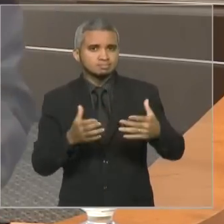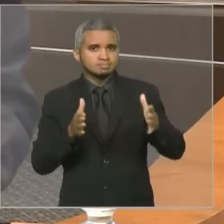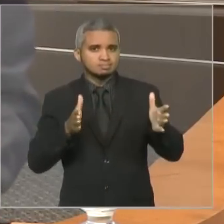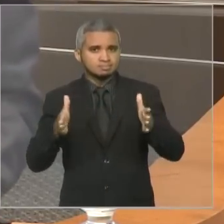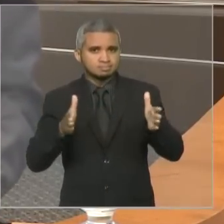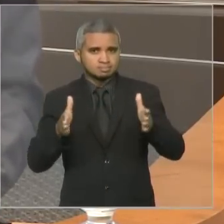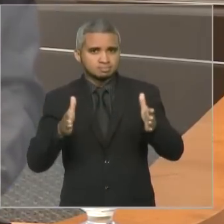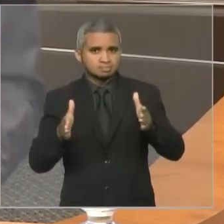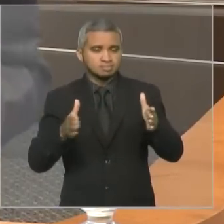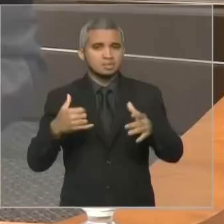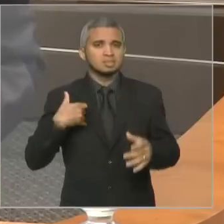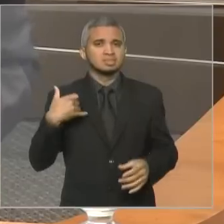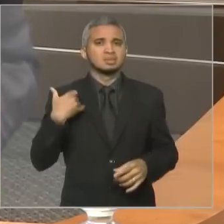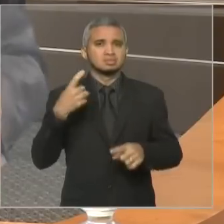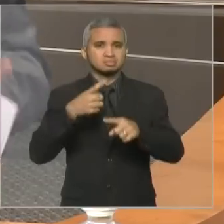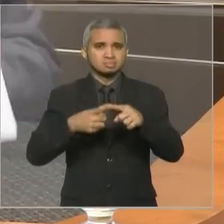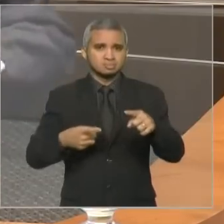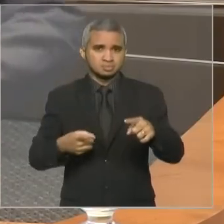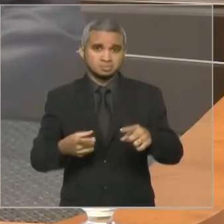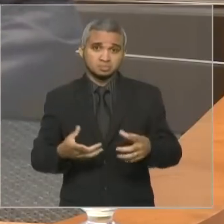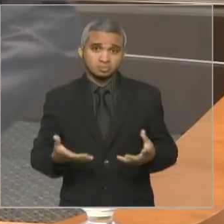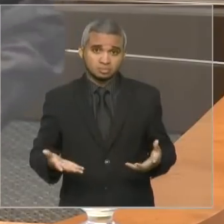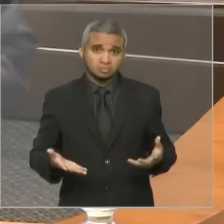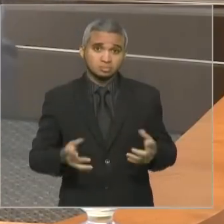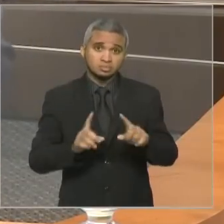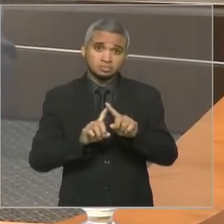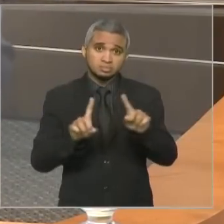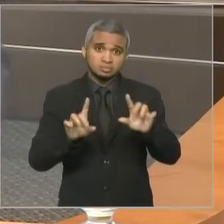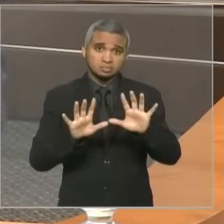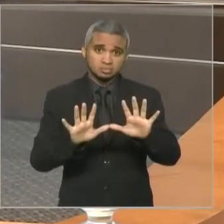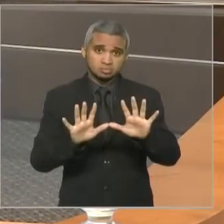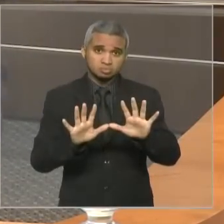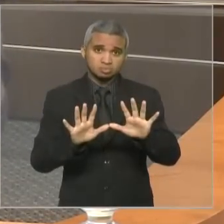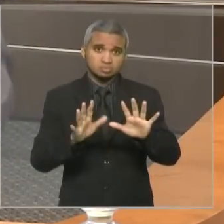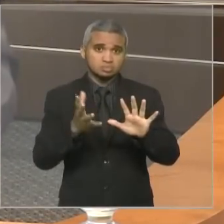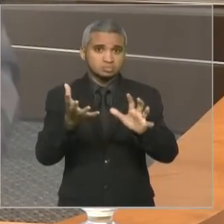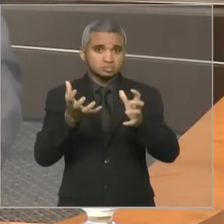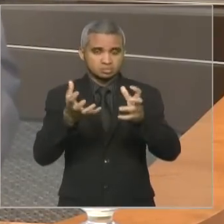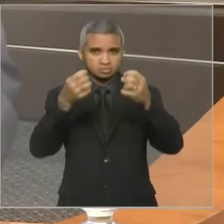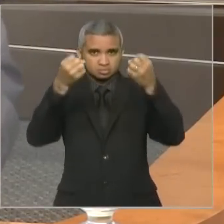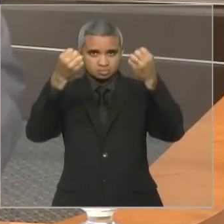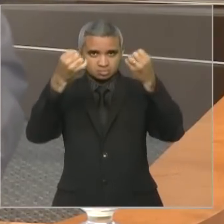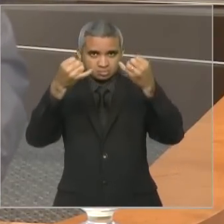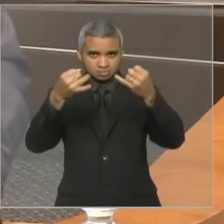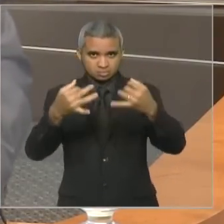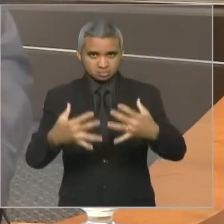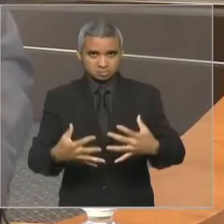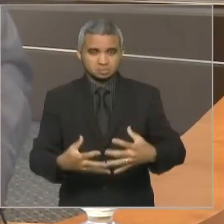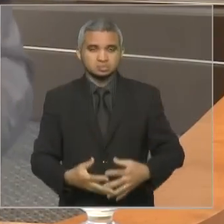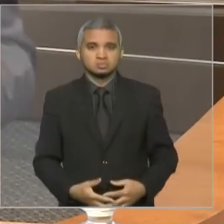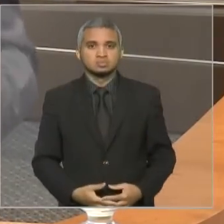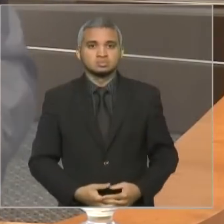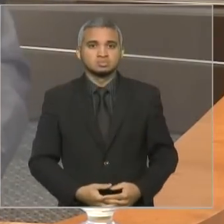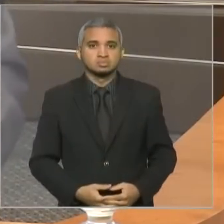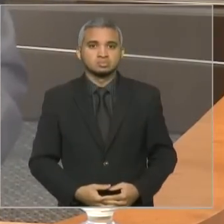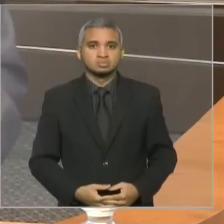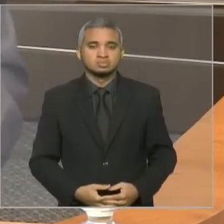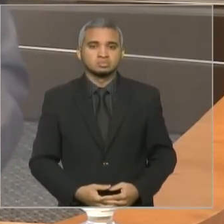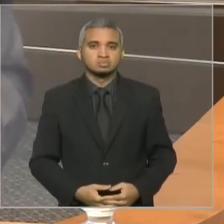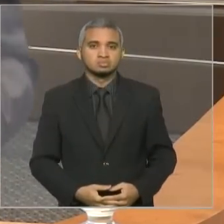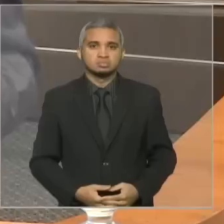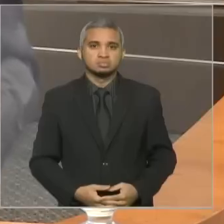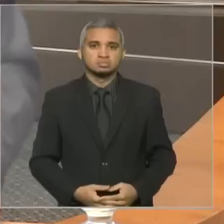da Idade Média. Mas, senhores, eu quero dizer a vocês que, na verdade,